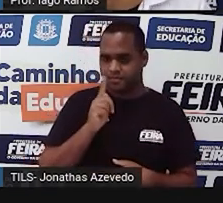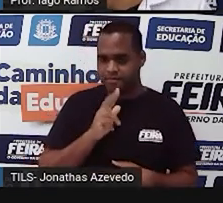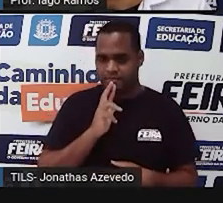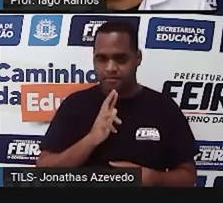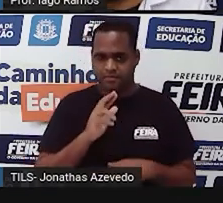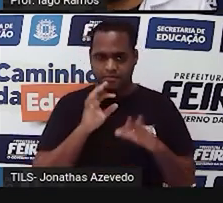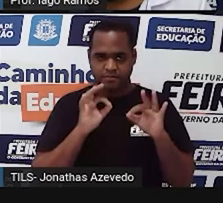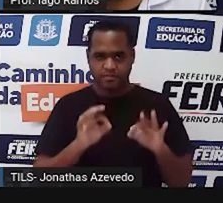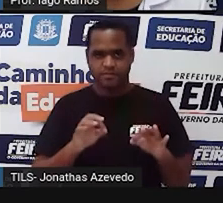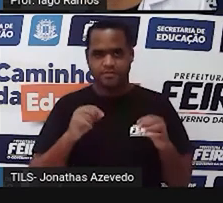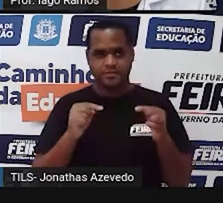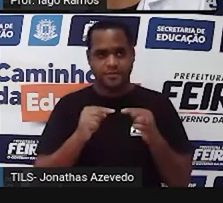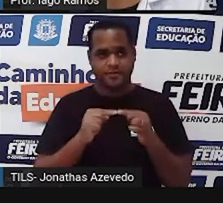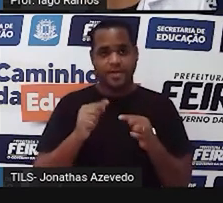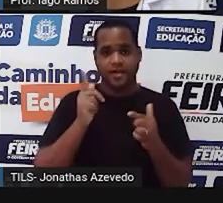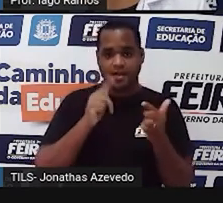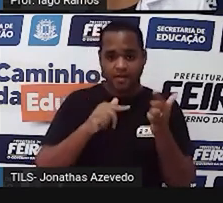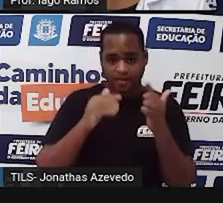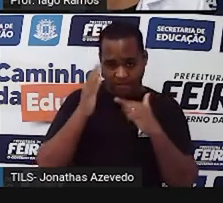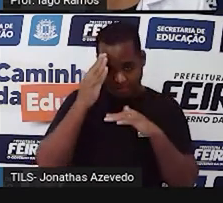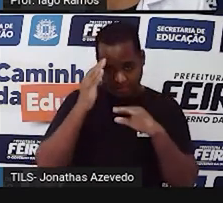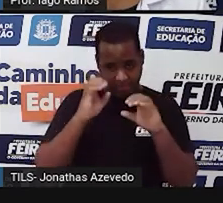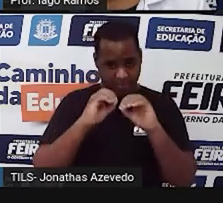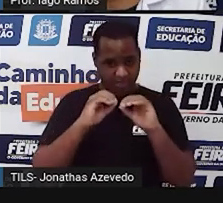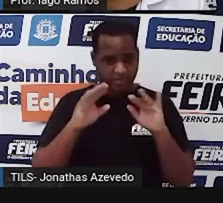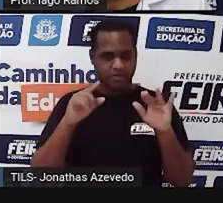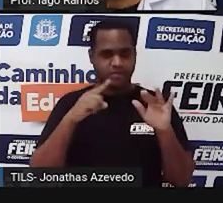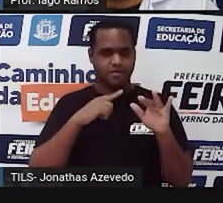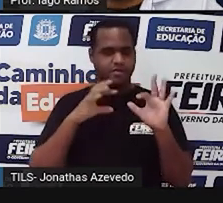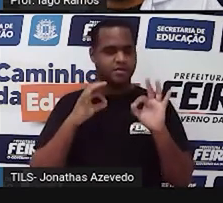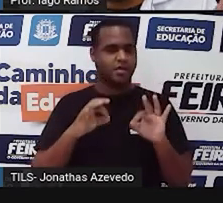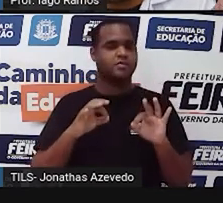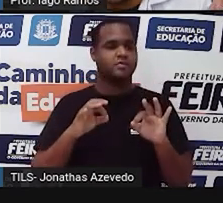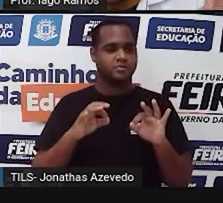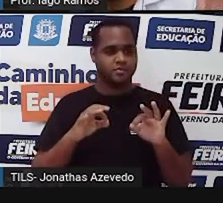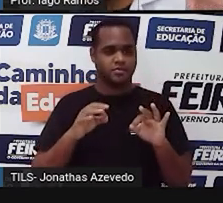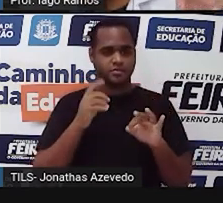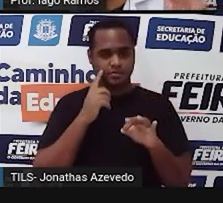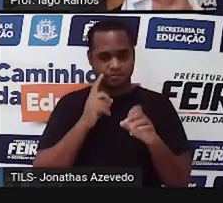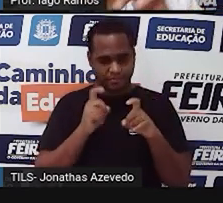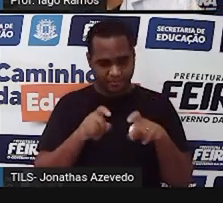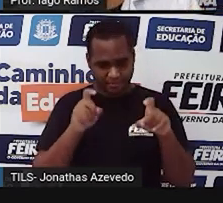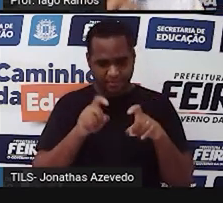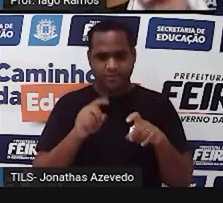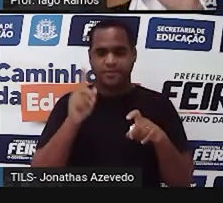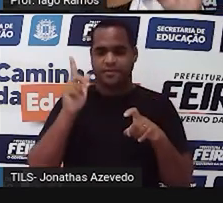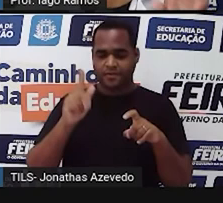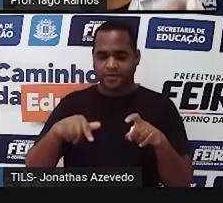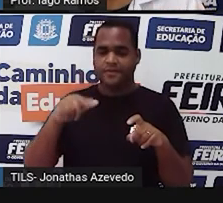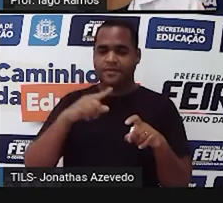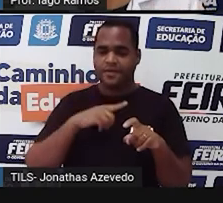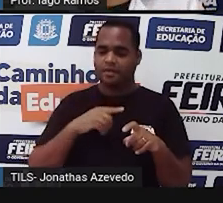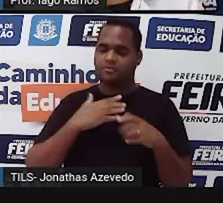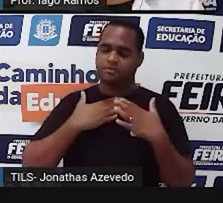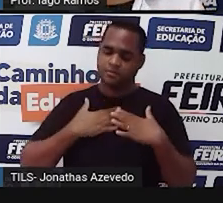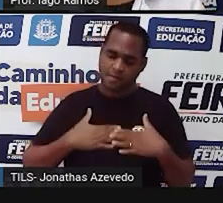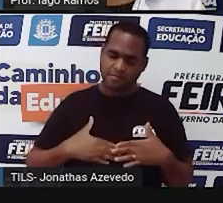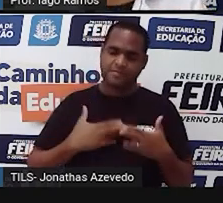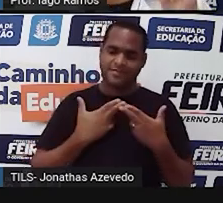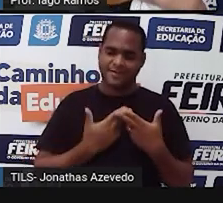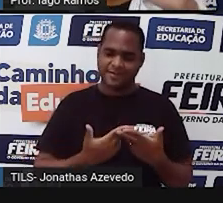e ver se você entendeu direitinho. Você vai acessar o material de novo, com calma,